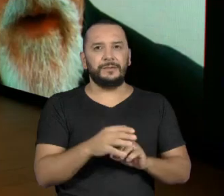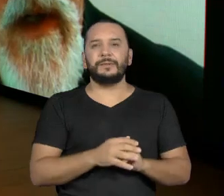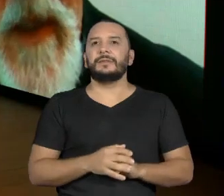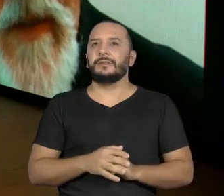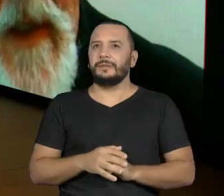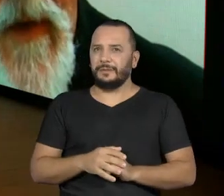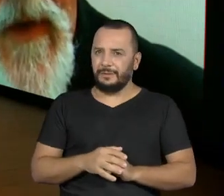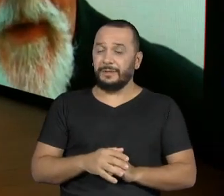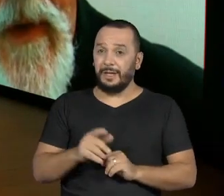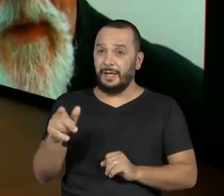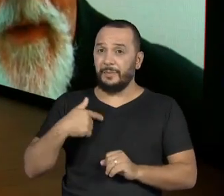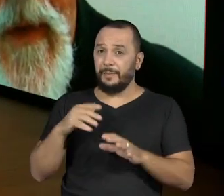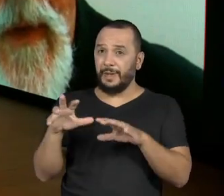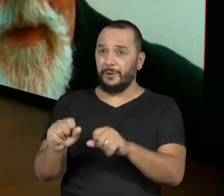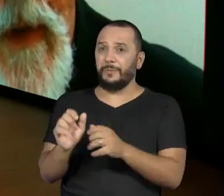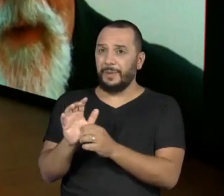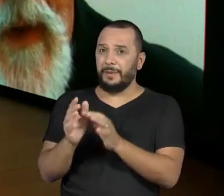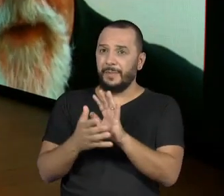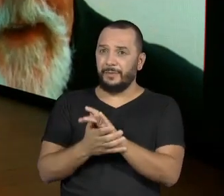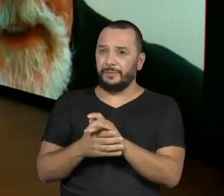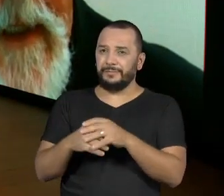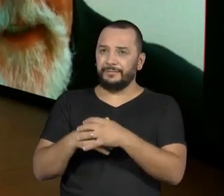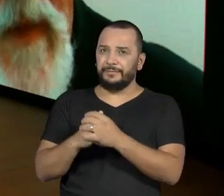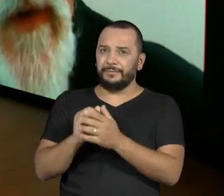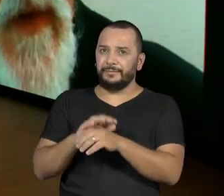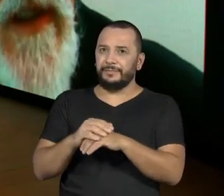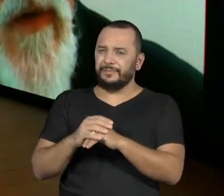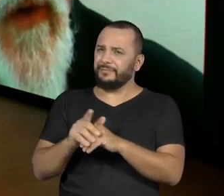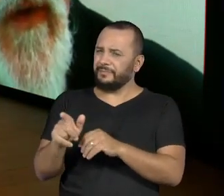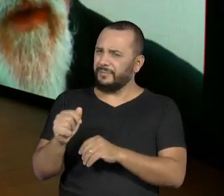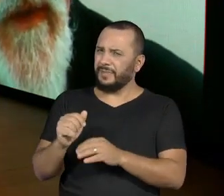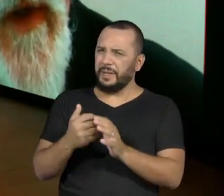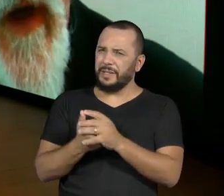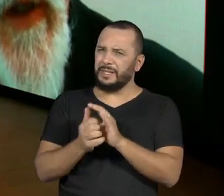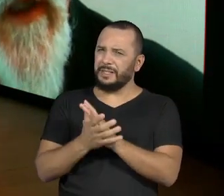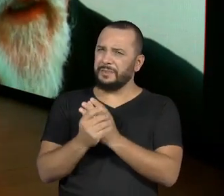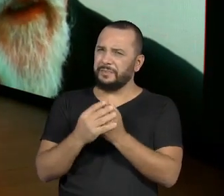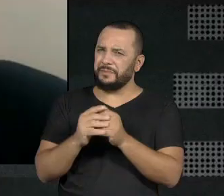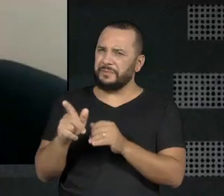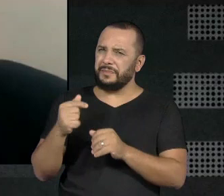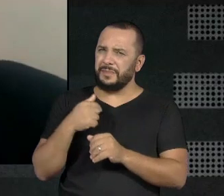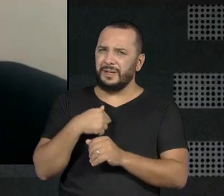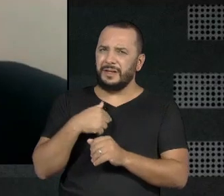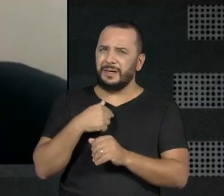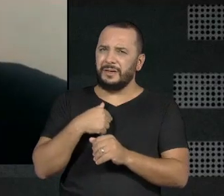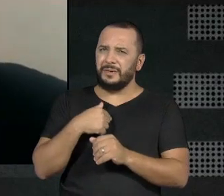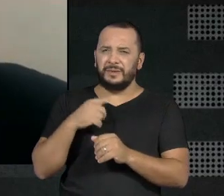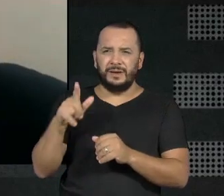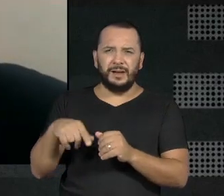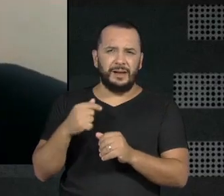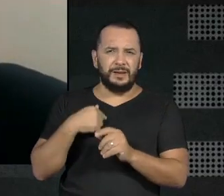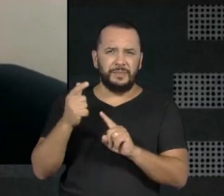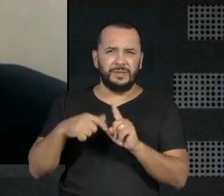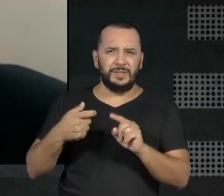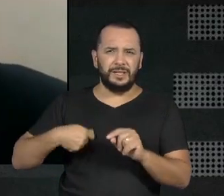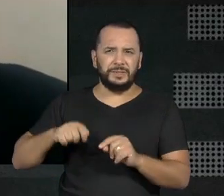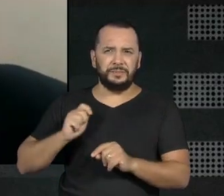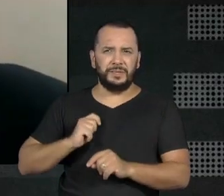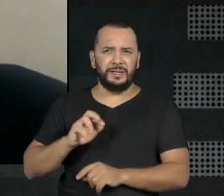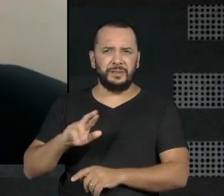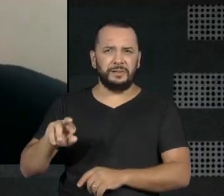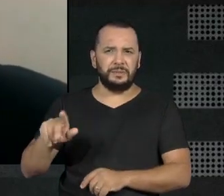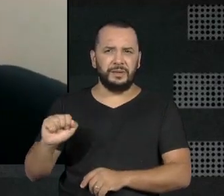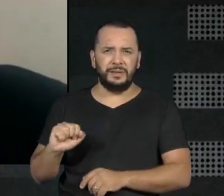minhas mãos as Antunes falou assim, essas mãos não são de um personagem da Espanha, que anda pela matemática,